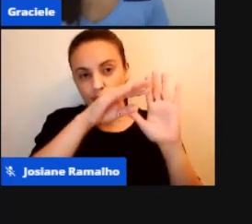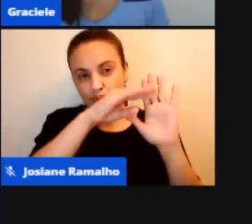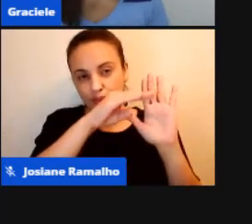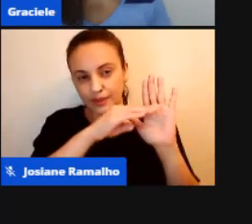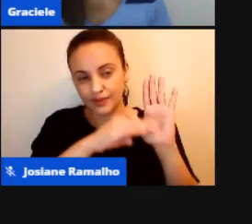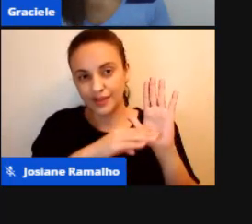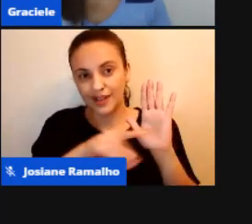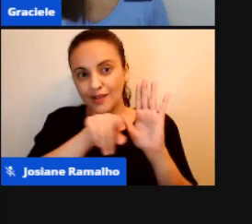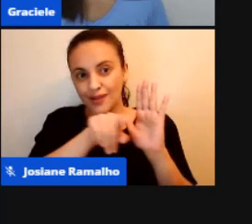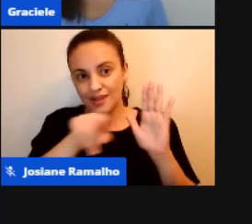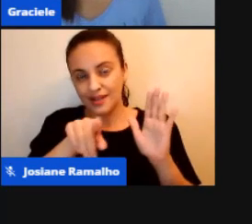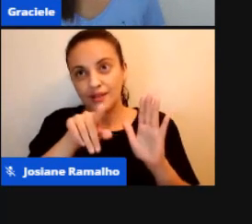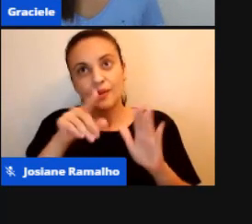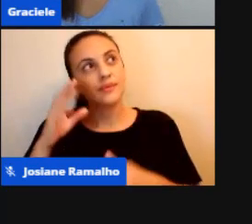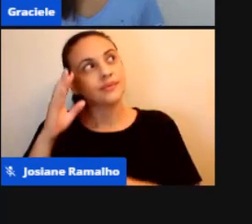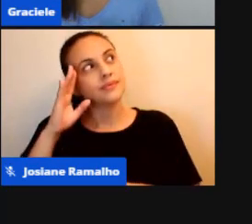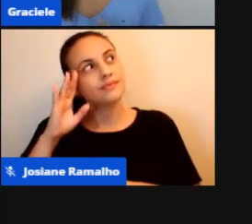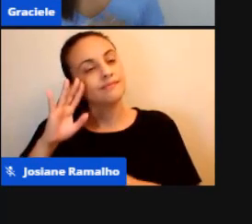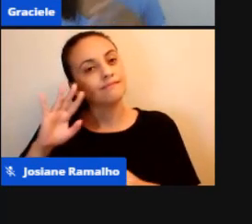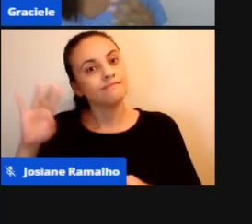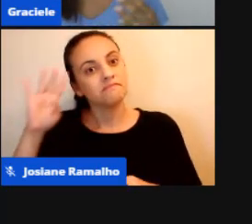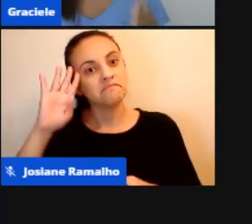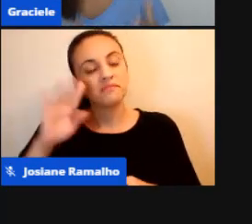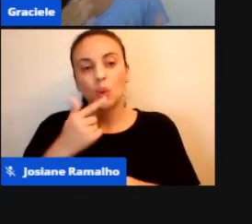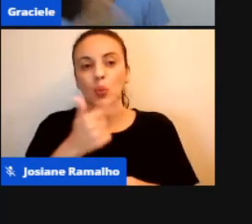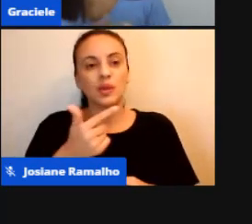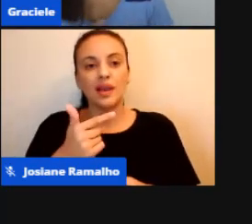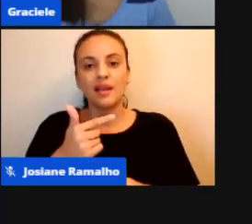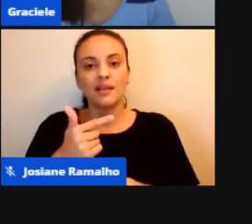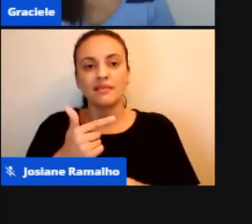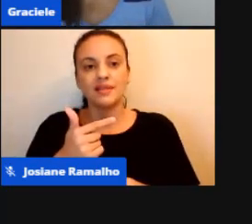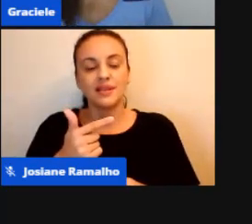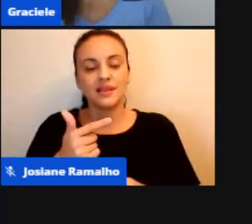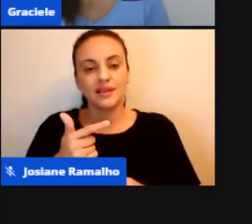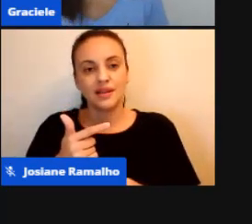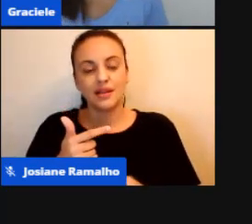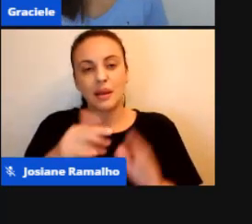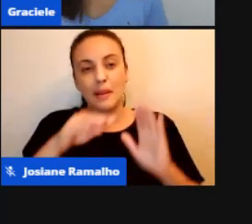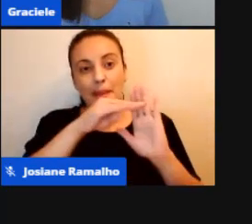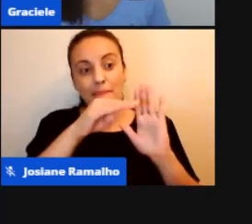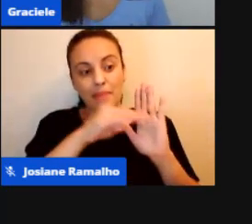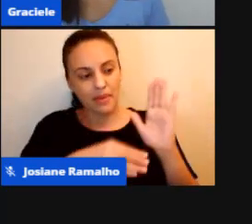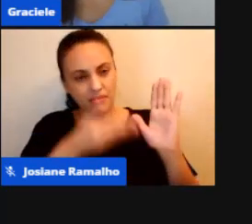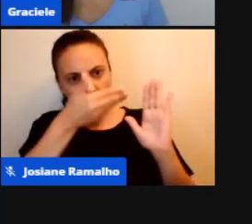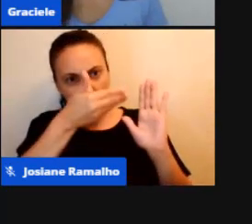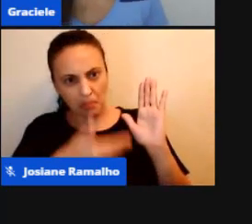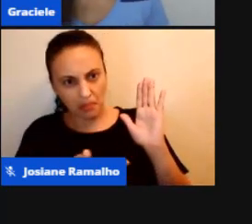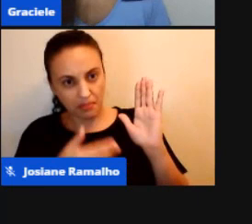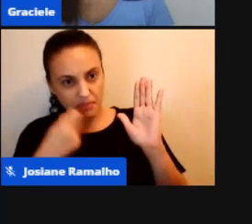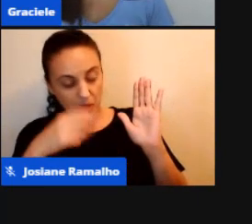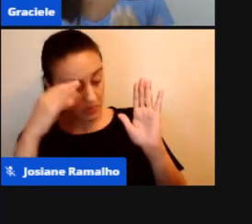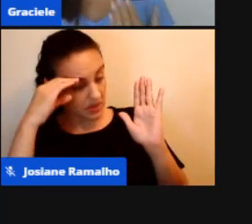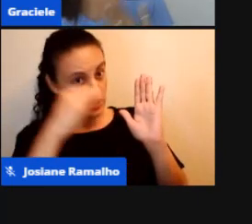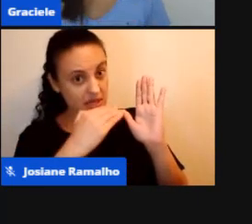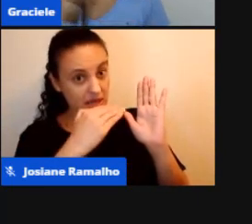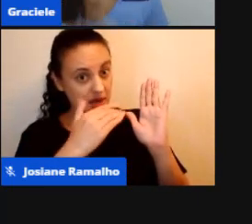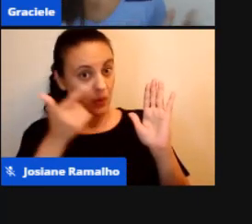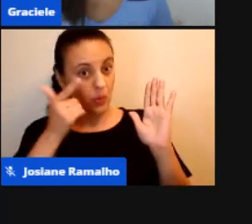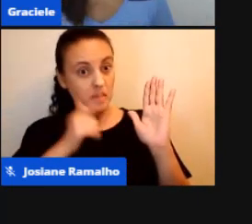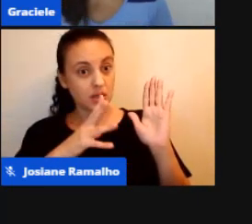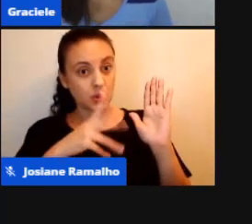Receitas prontas Para Um caminho A seguir São possibilidades Que